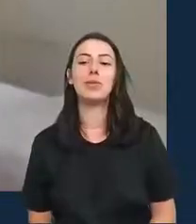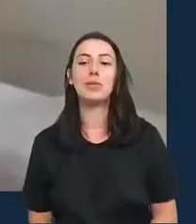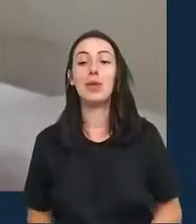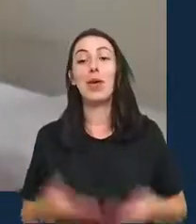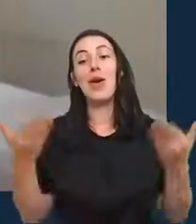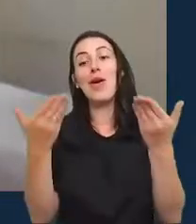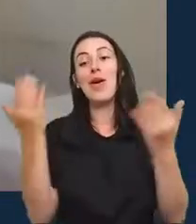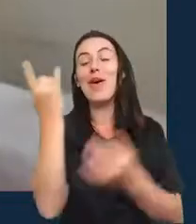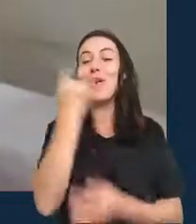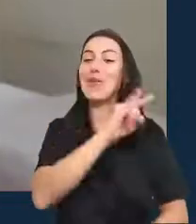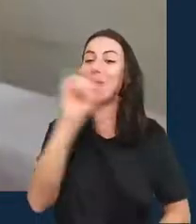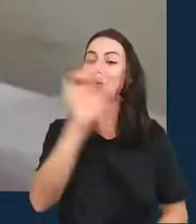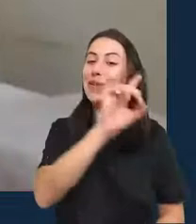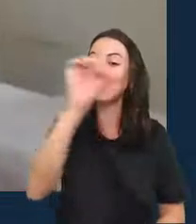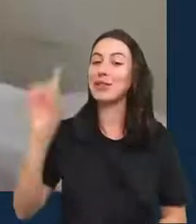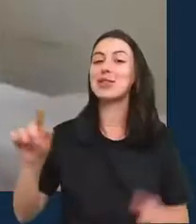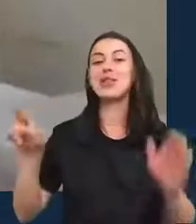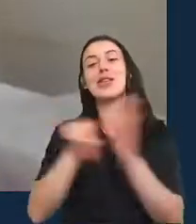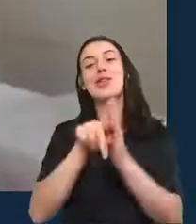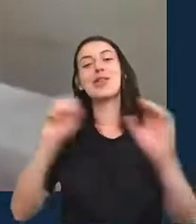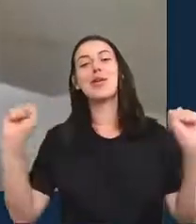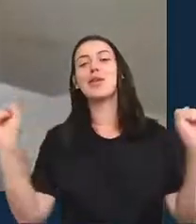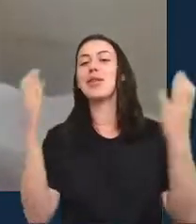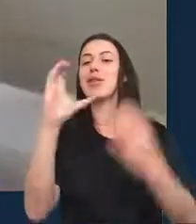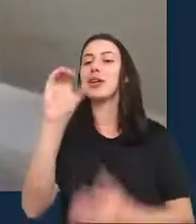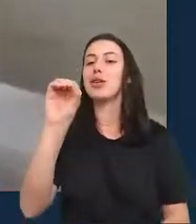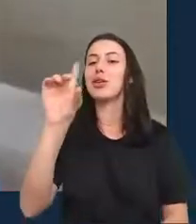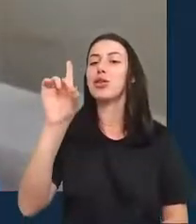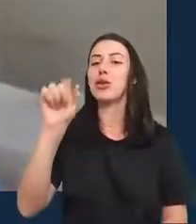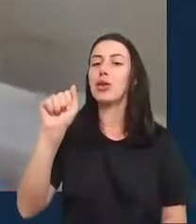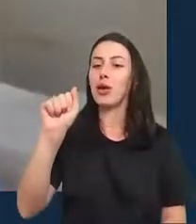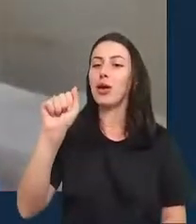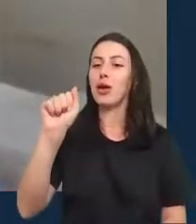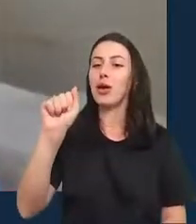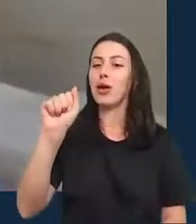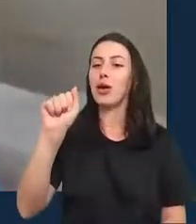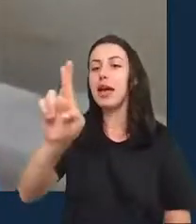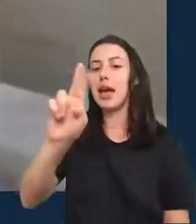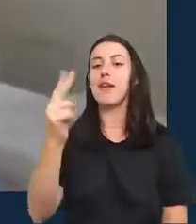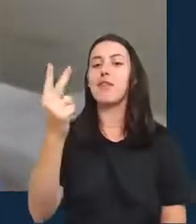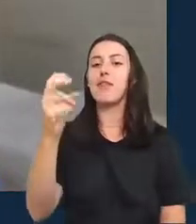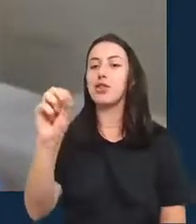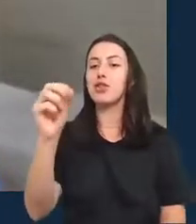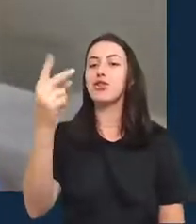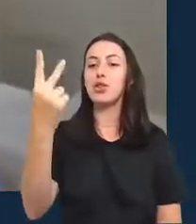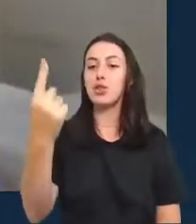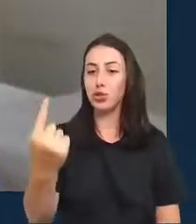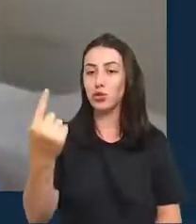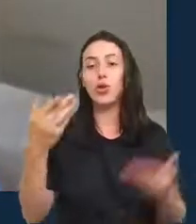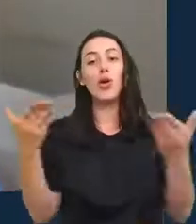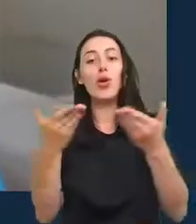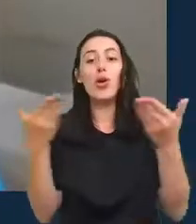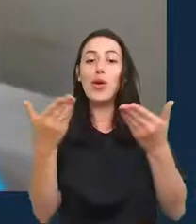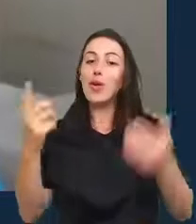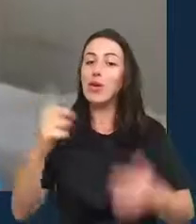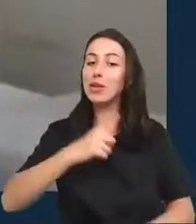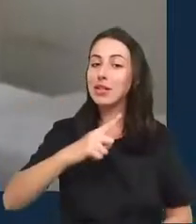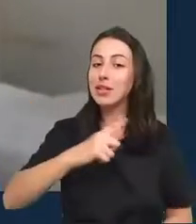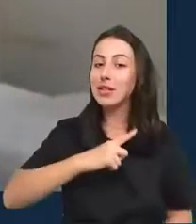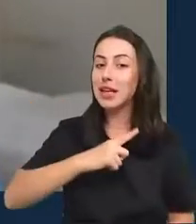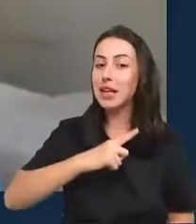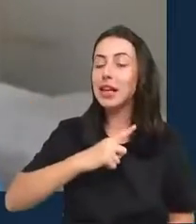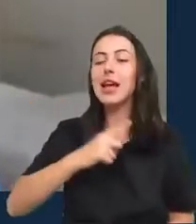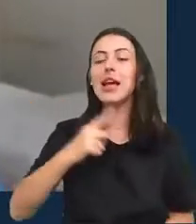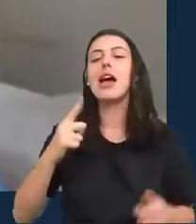dia do Coda.br 2021 e nós teremos o keynote Machine Learning no Jornalismo de Dados,